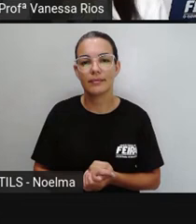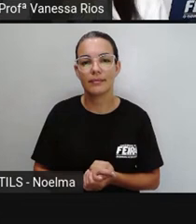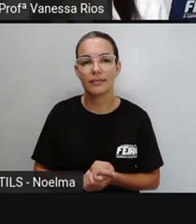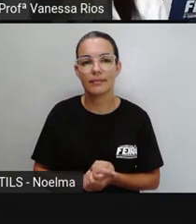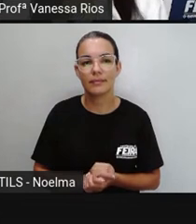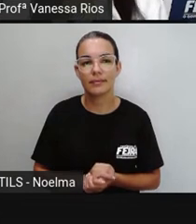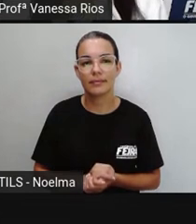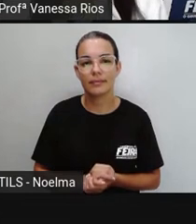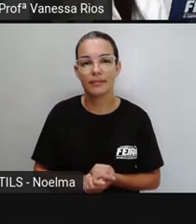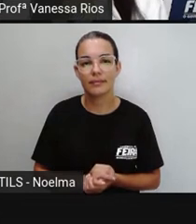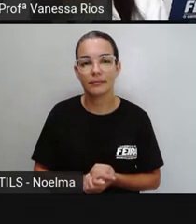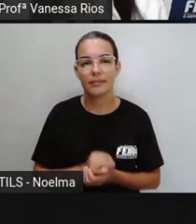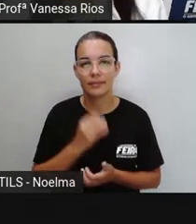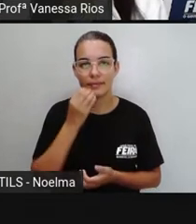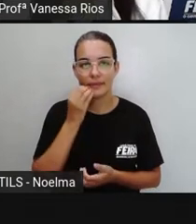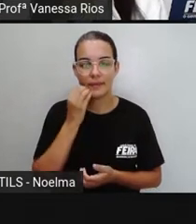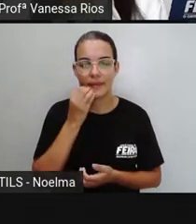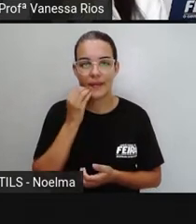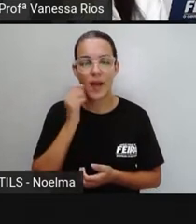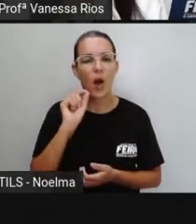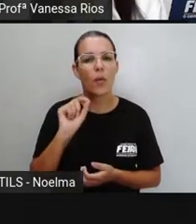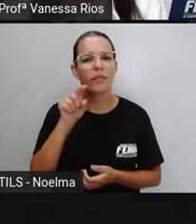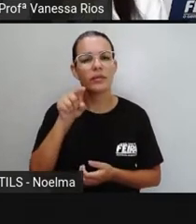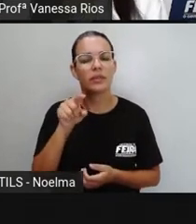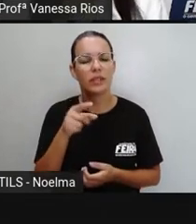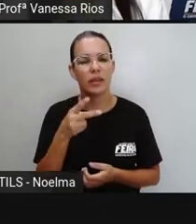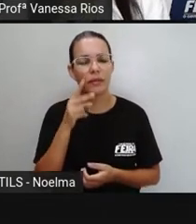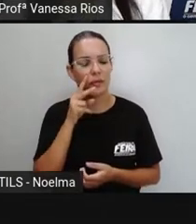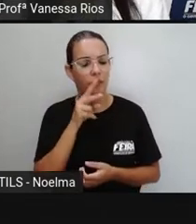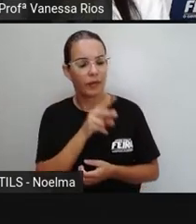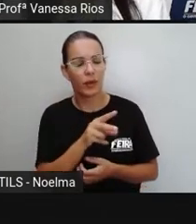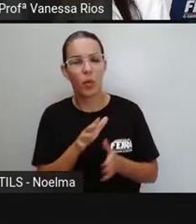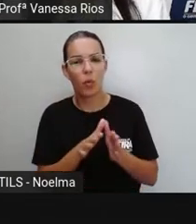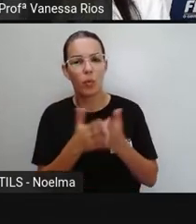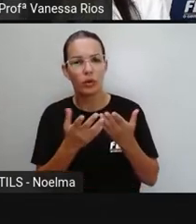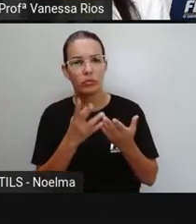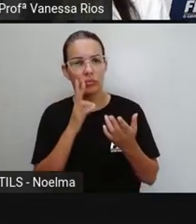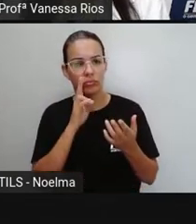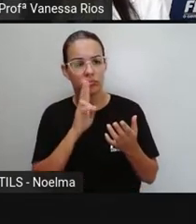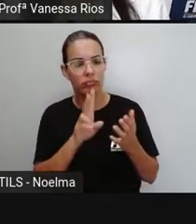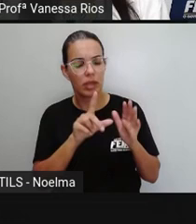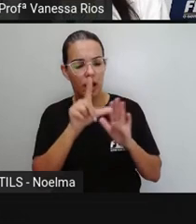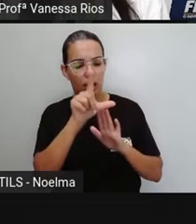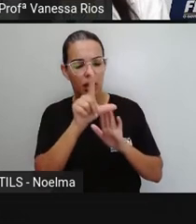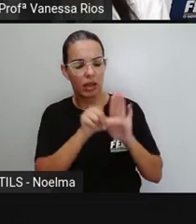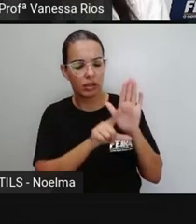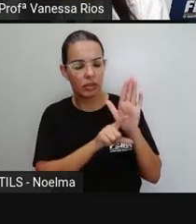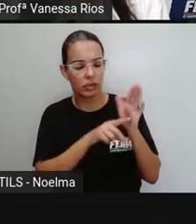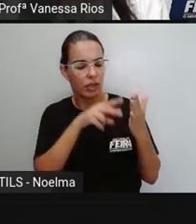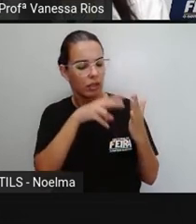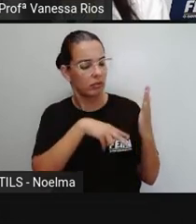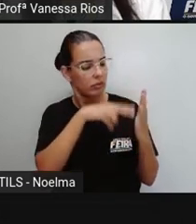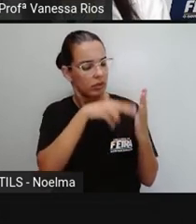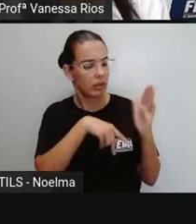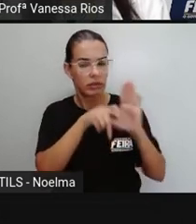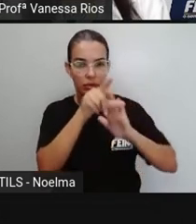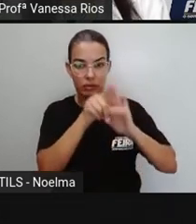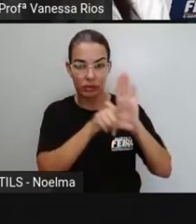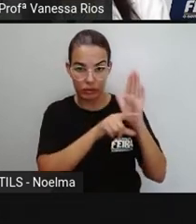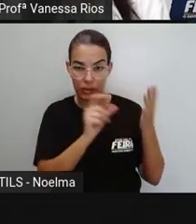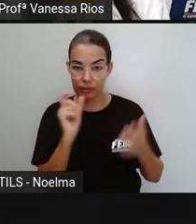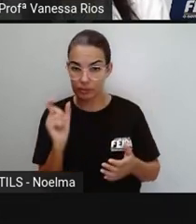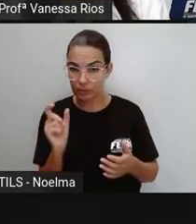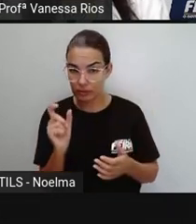E aí, olhem só. O é que você observou quando a gente lê, né? Faz a leitura das